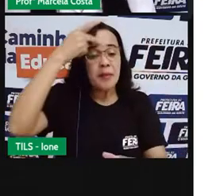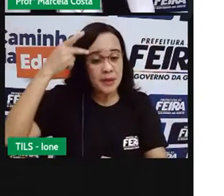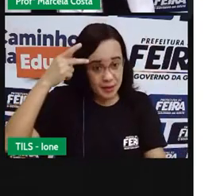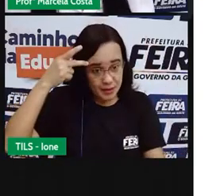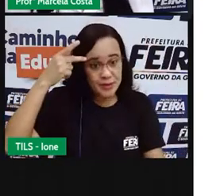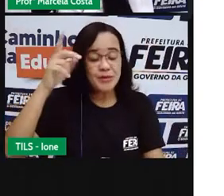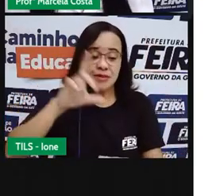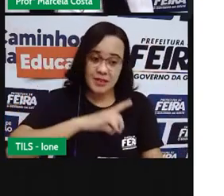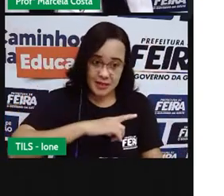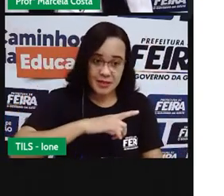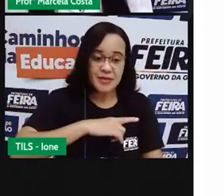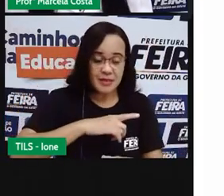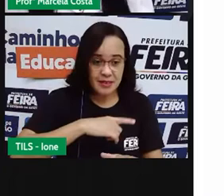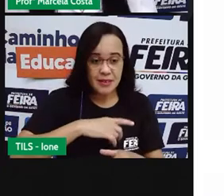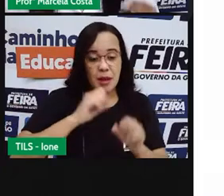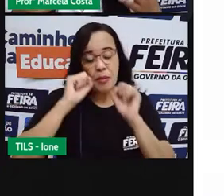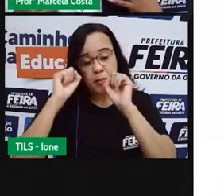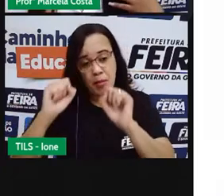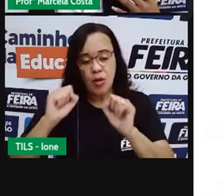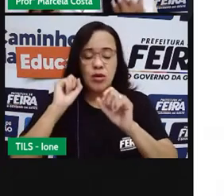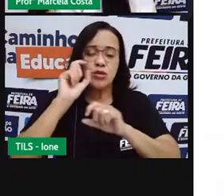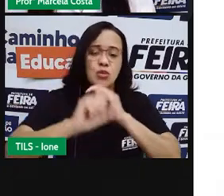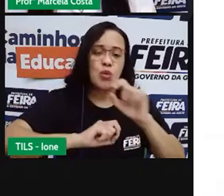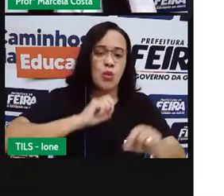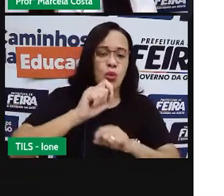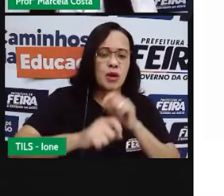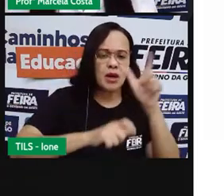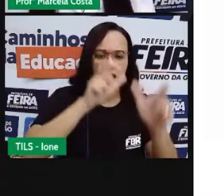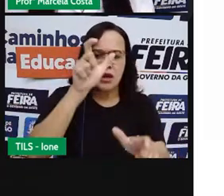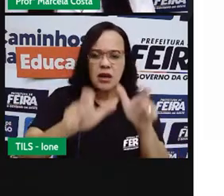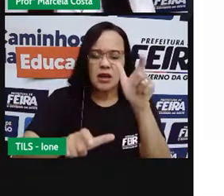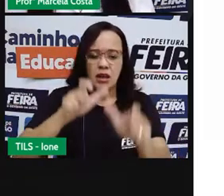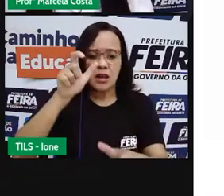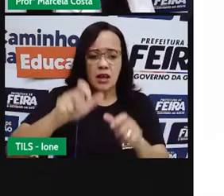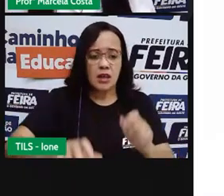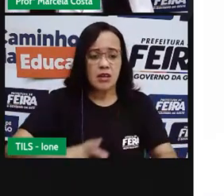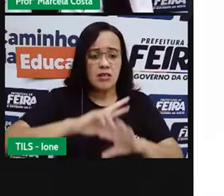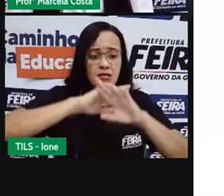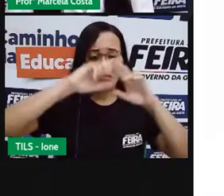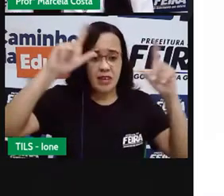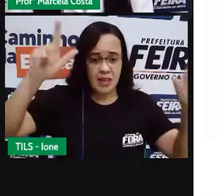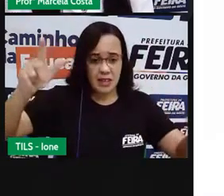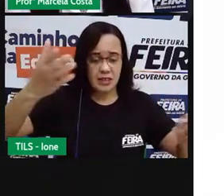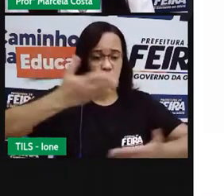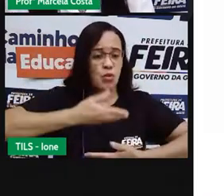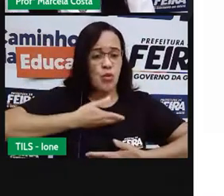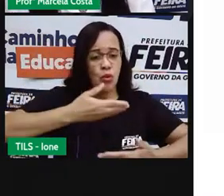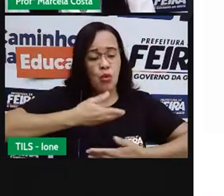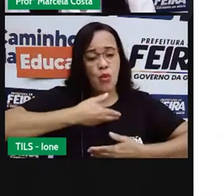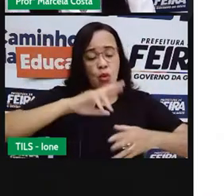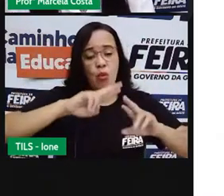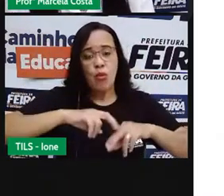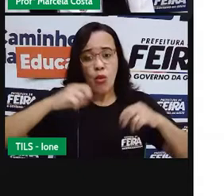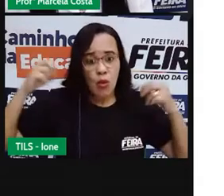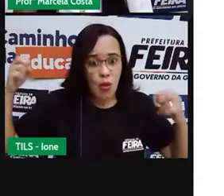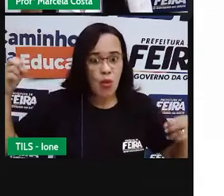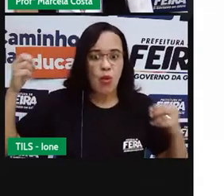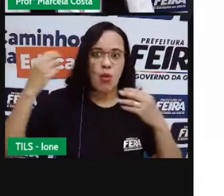físicas ou também diferenças em características de personalidade?